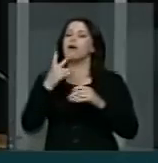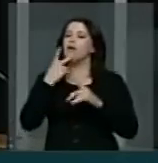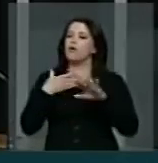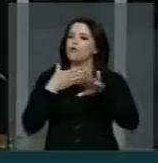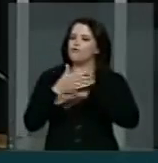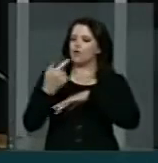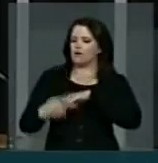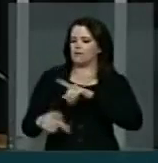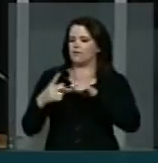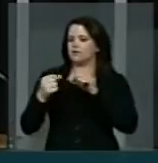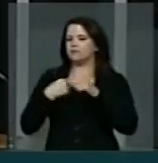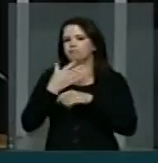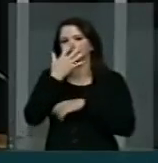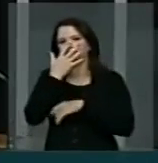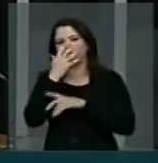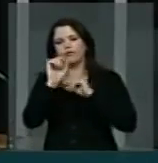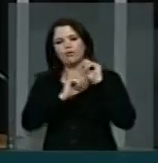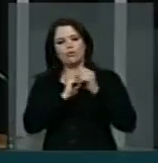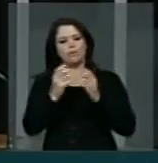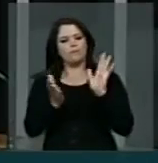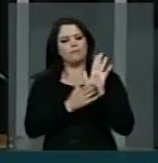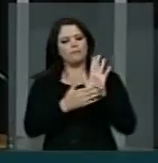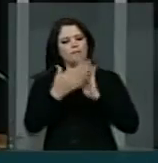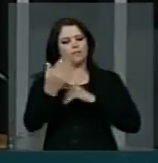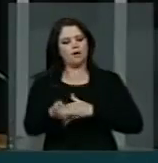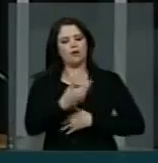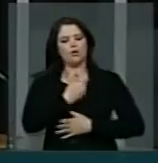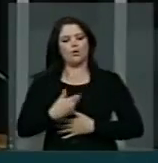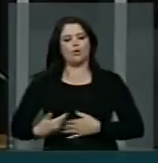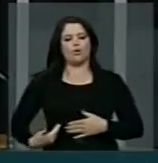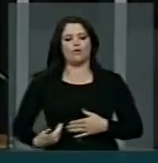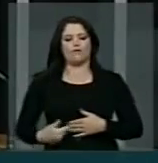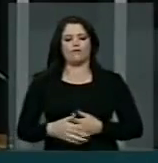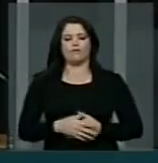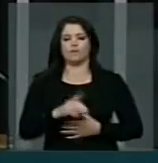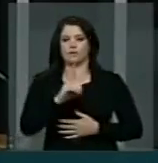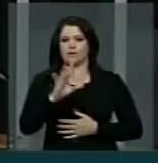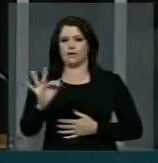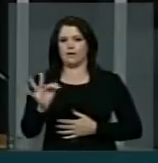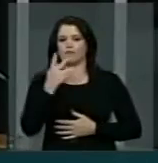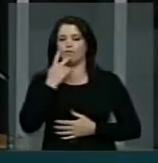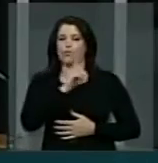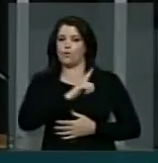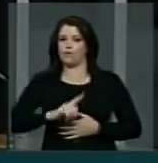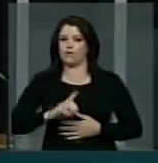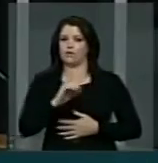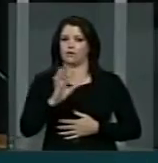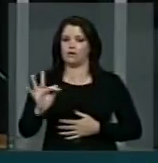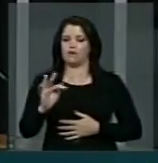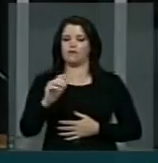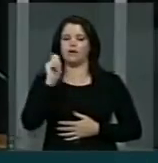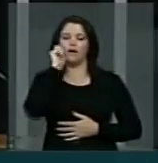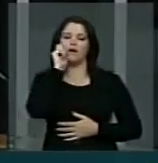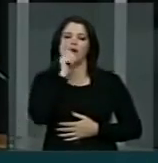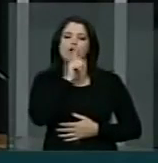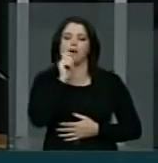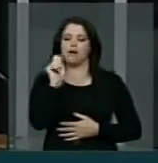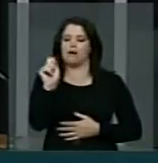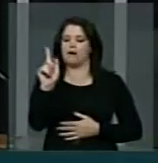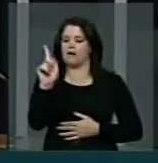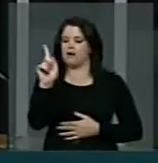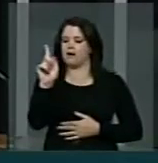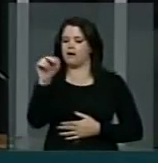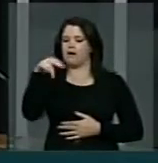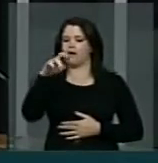abertura, parabenizar o governo do Estado, o governo do Distrito Federal, o Agnelo Queiroz, por essa